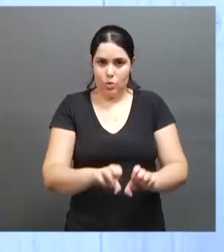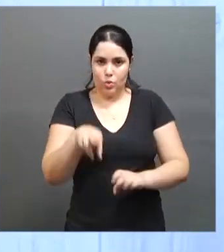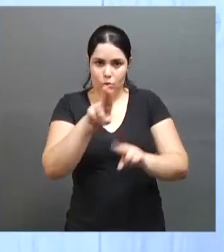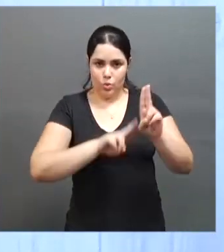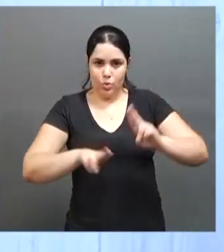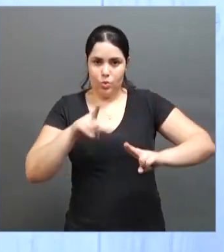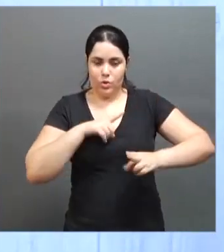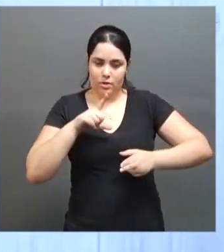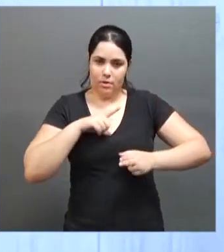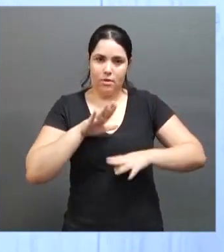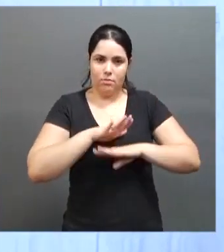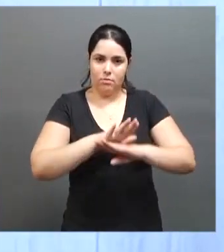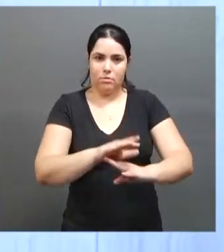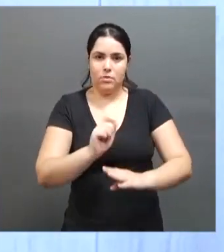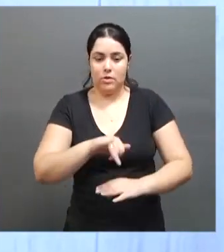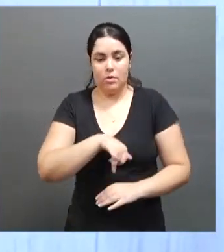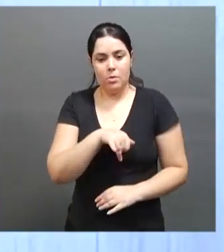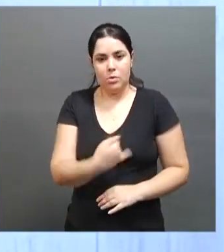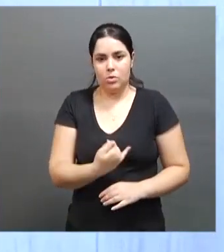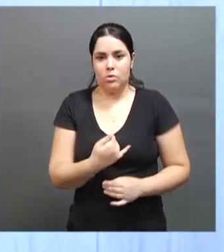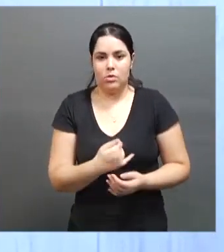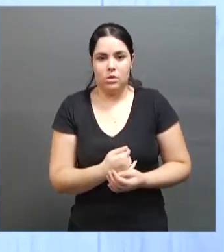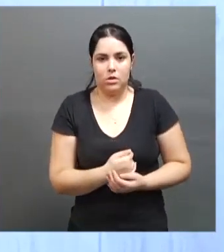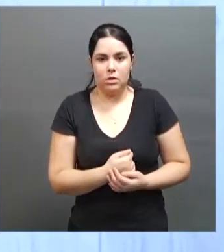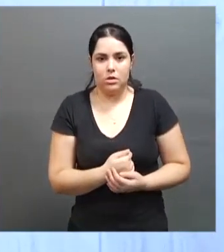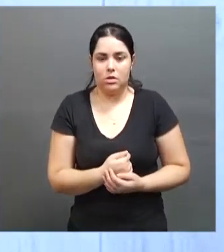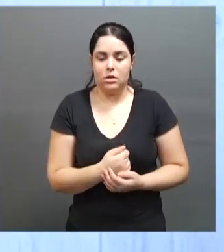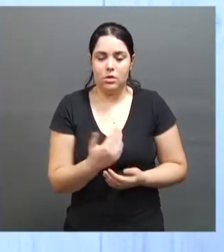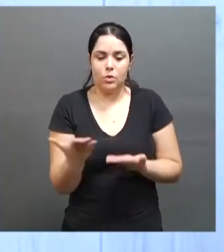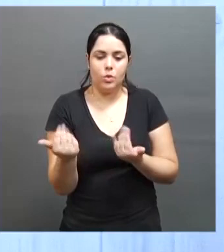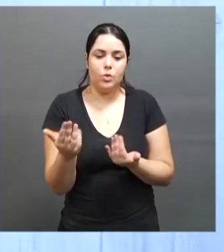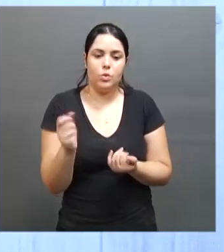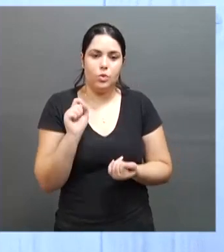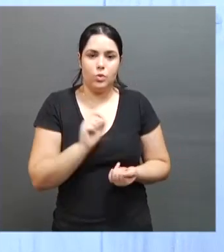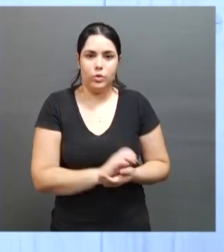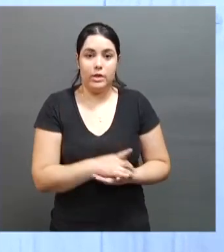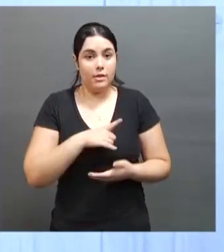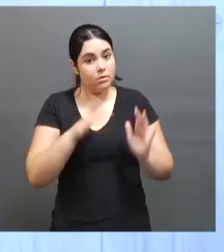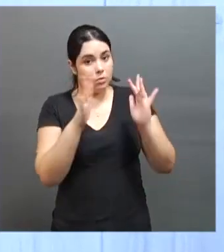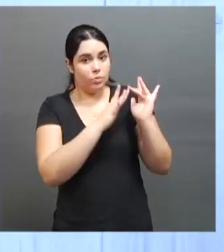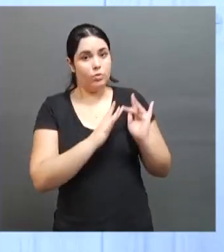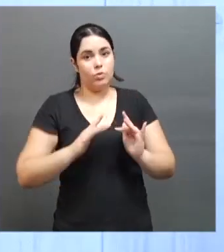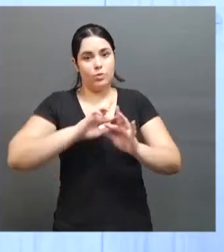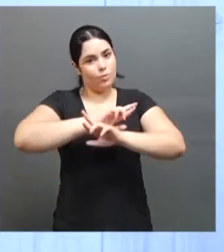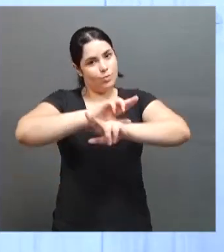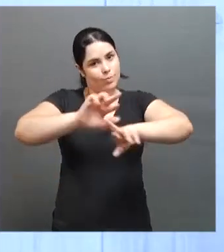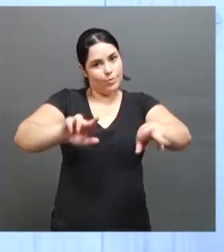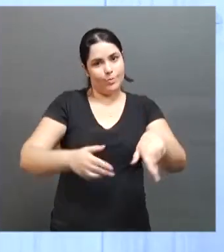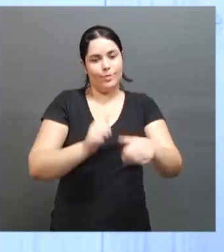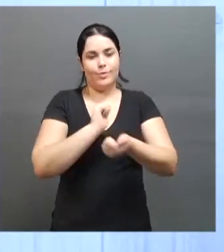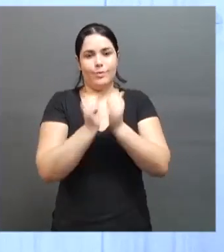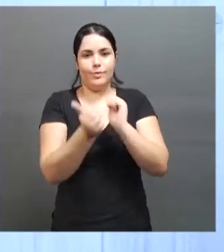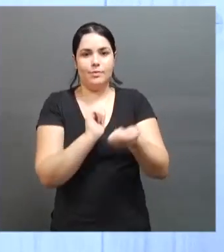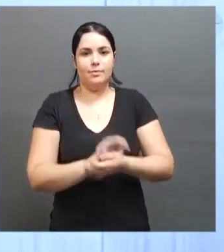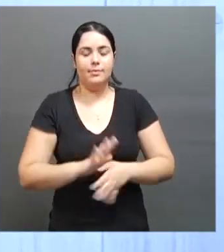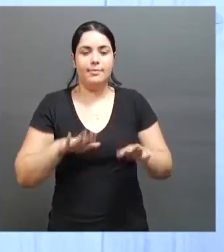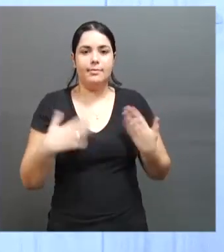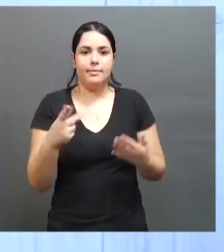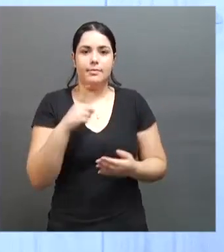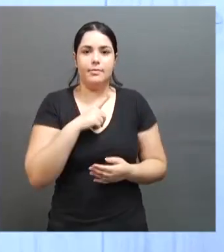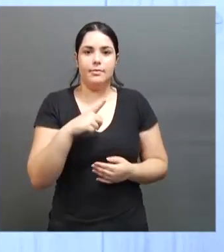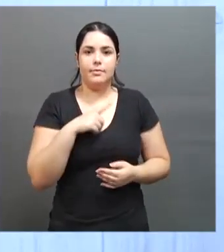oferece a gente, oportunizar ao jovem ter o contato com esses diversos esportes. Então, a gente tem